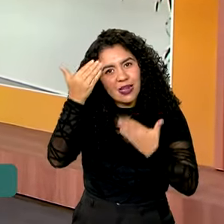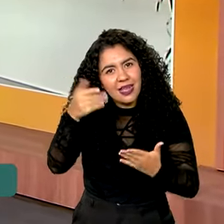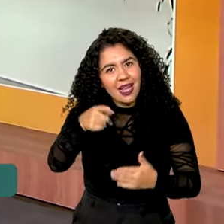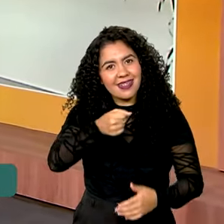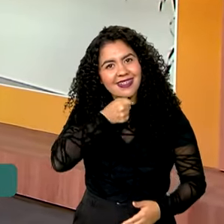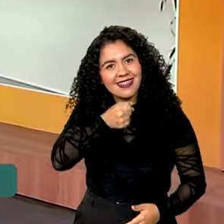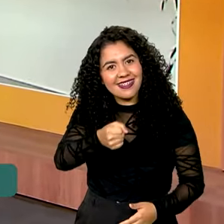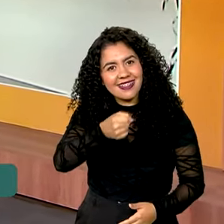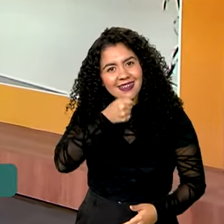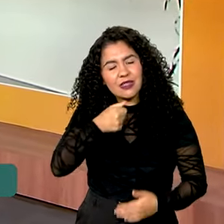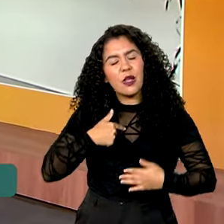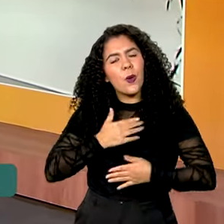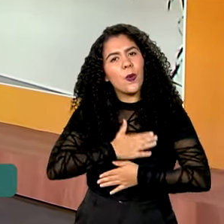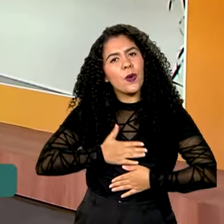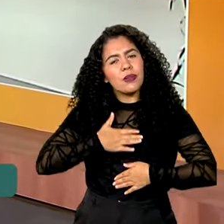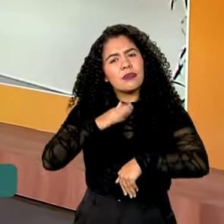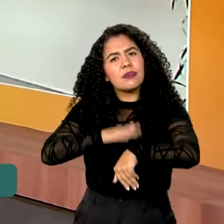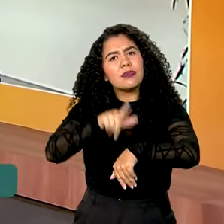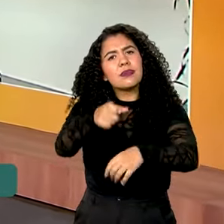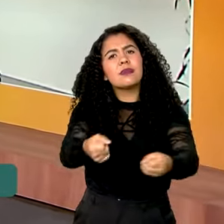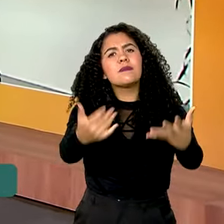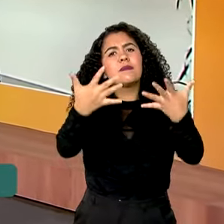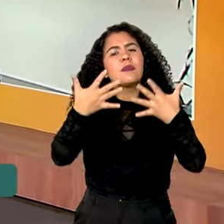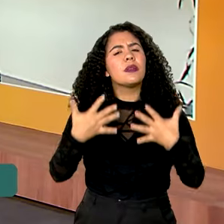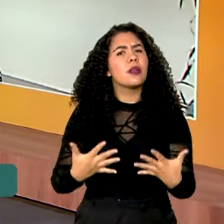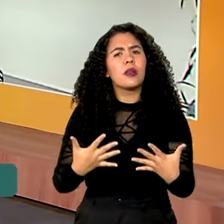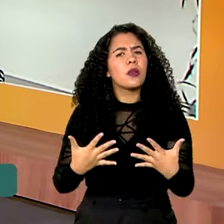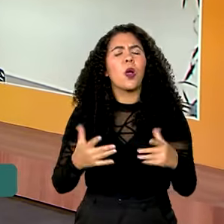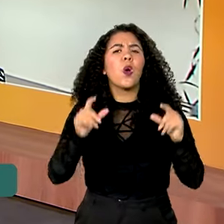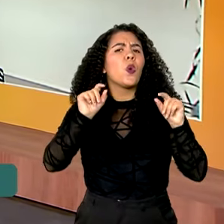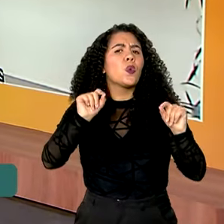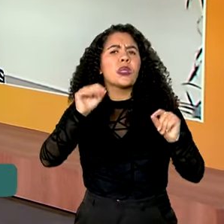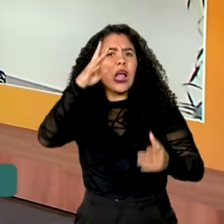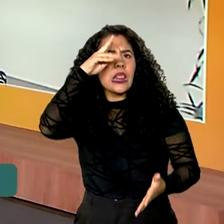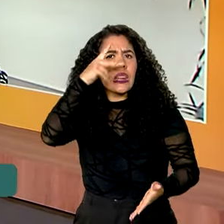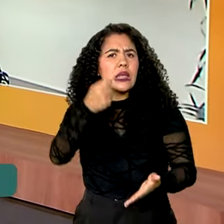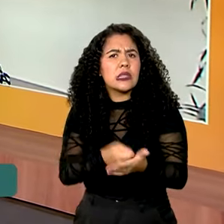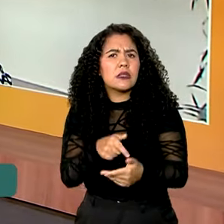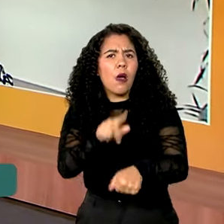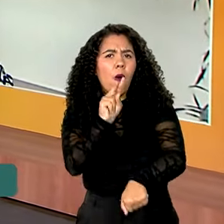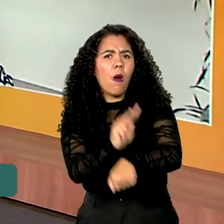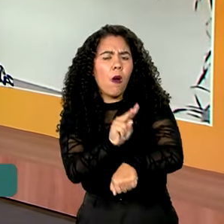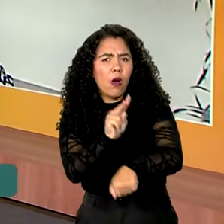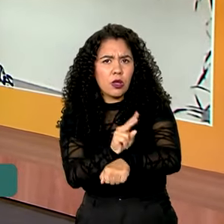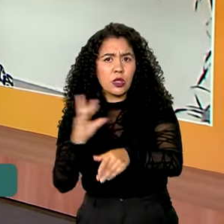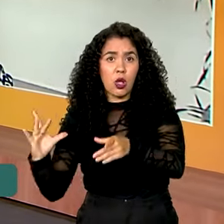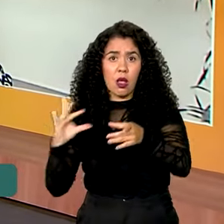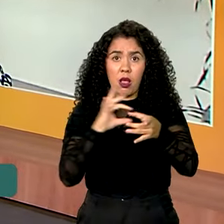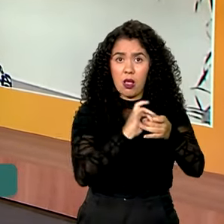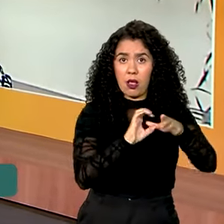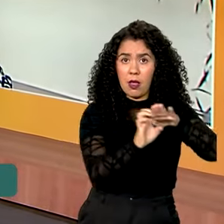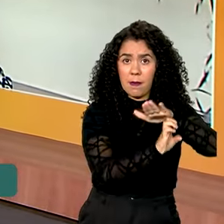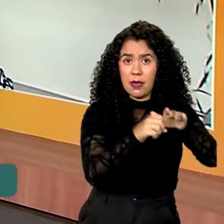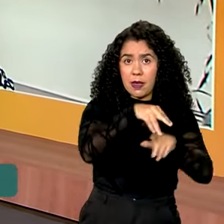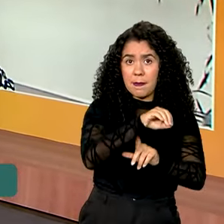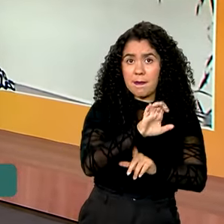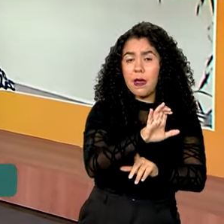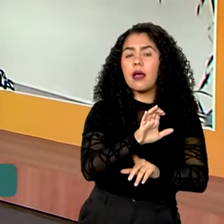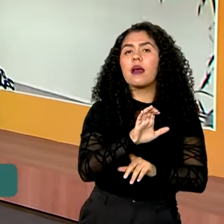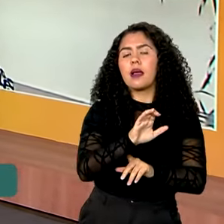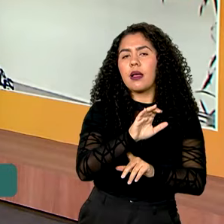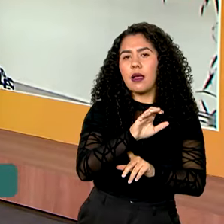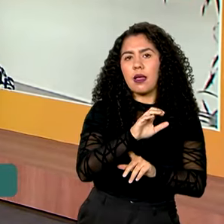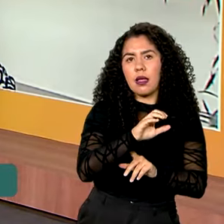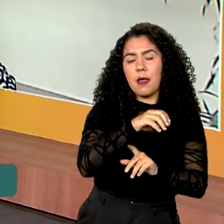entrevista. Eu gostaria que a senhora primeiro explicasse no que consiste essa medida preventiva relacionada à empresa Meta e por que a ANPD